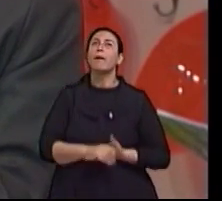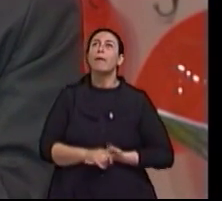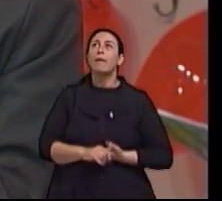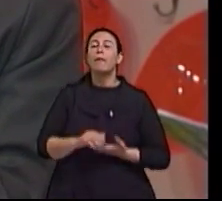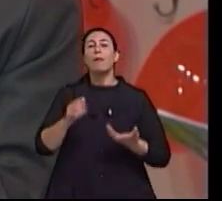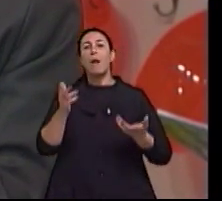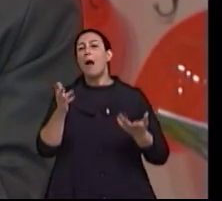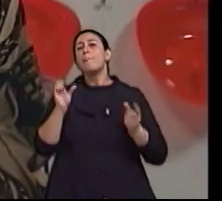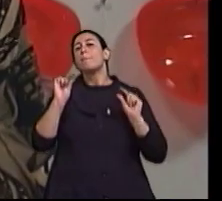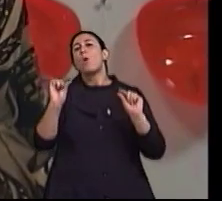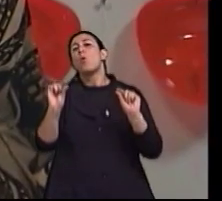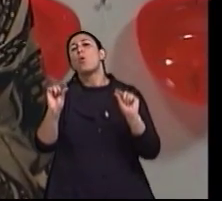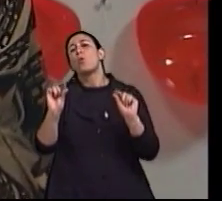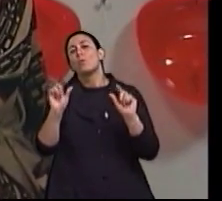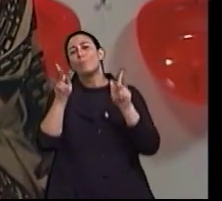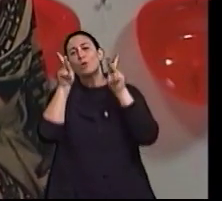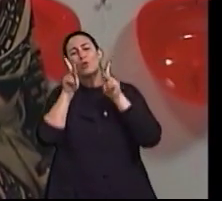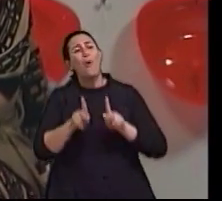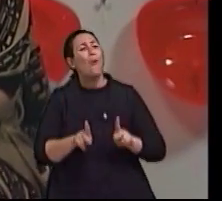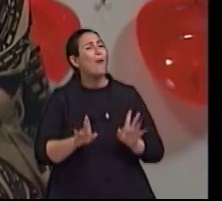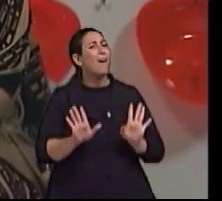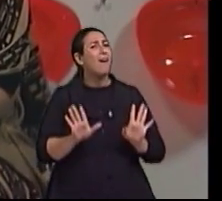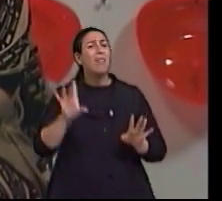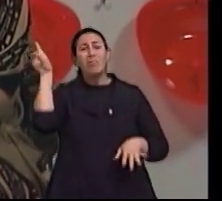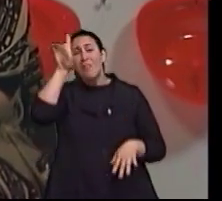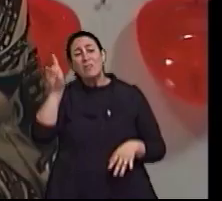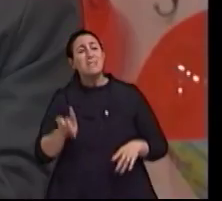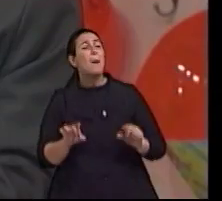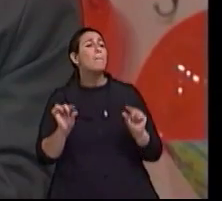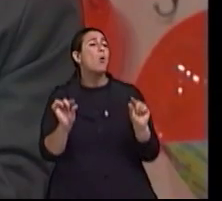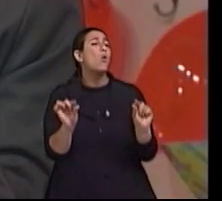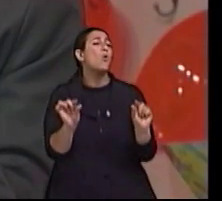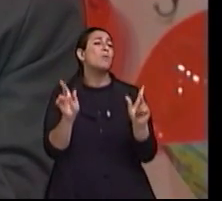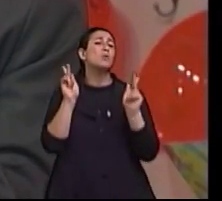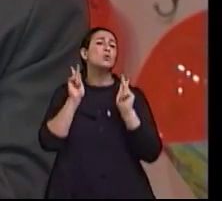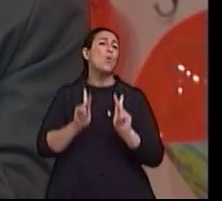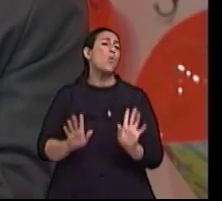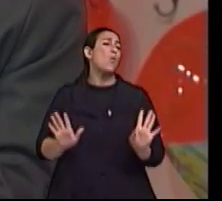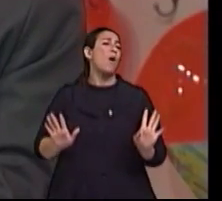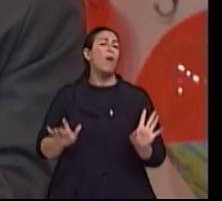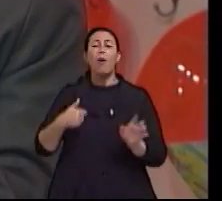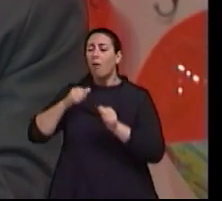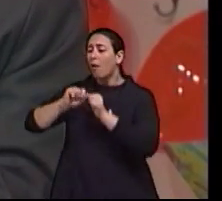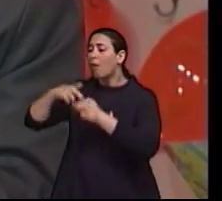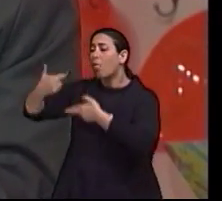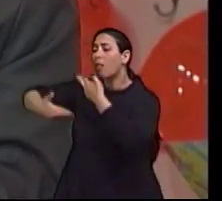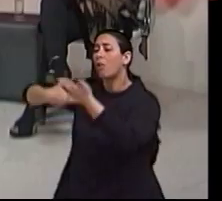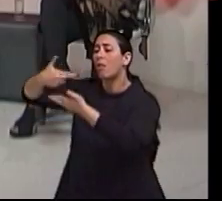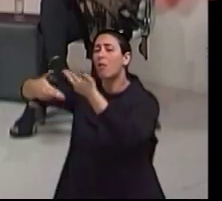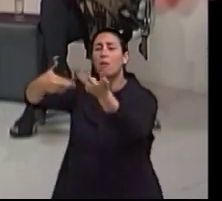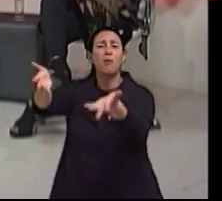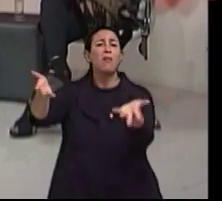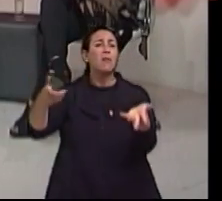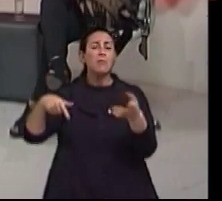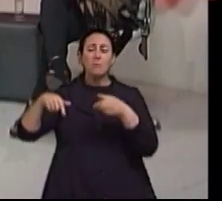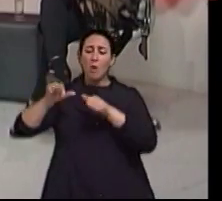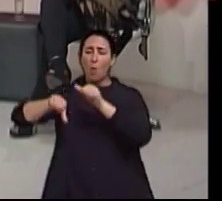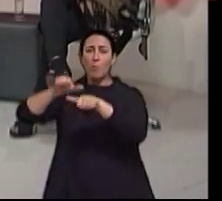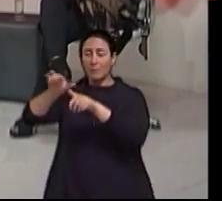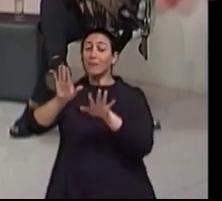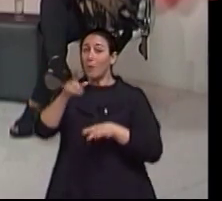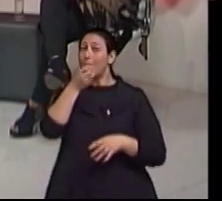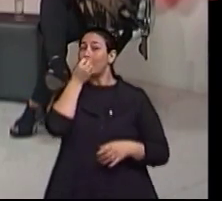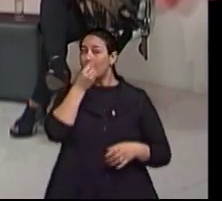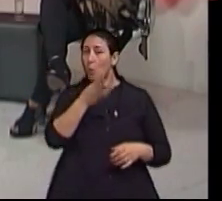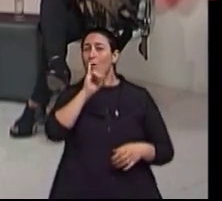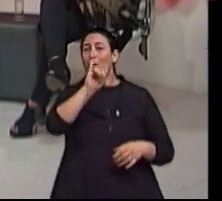são poucas pessoas. Ah, isso. Porque aí o impacto não é tão grande. Quando, na verdade, falando de novo no senso, sempre é bom a trazer dados